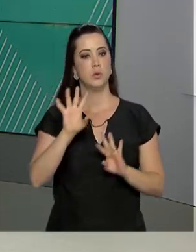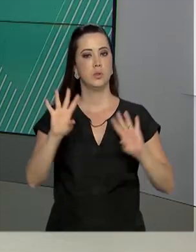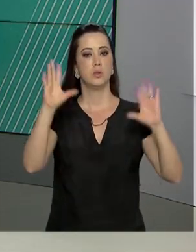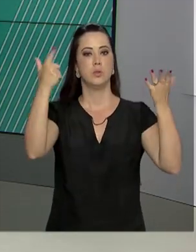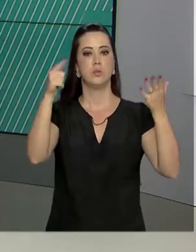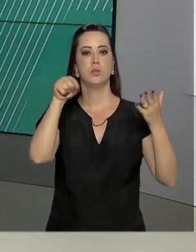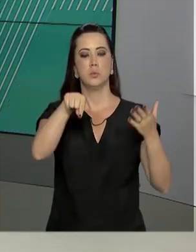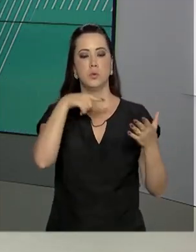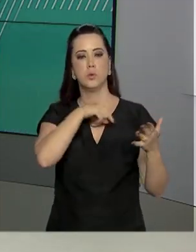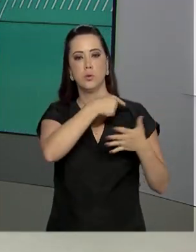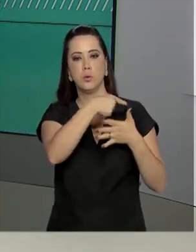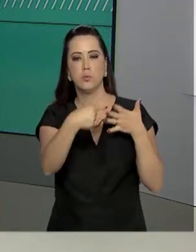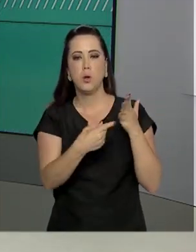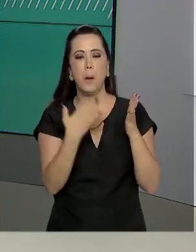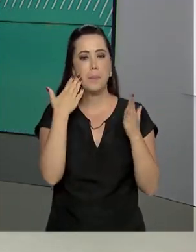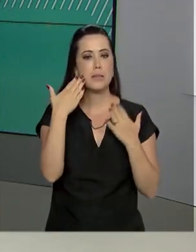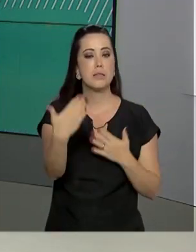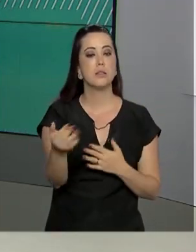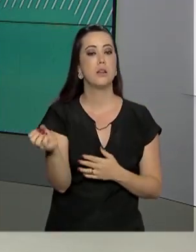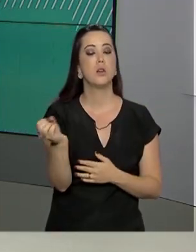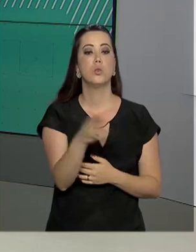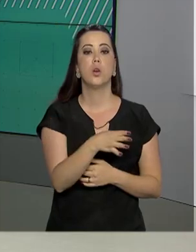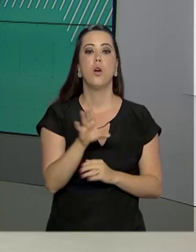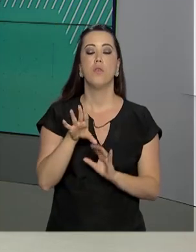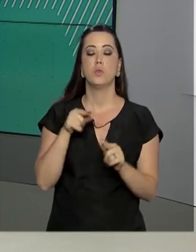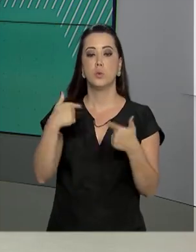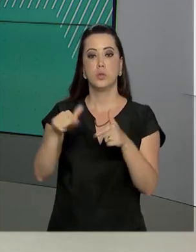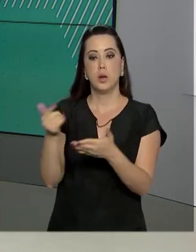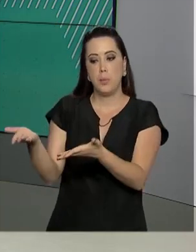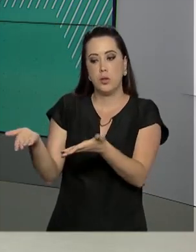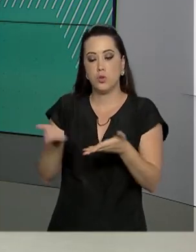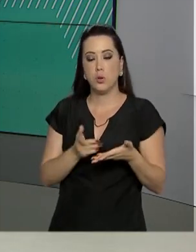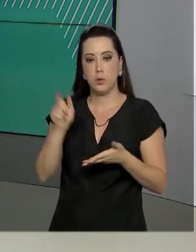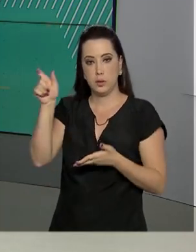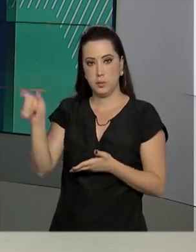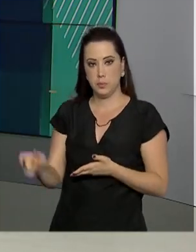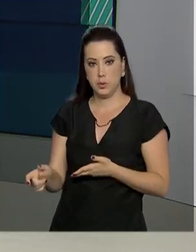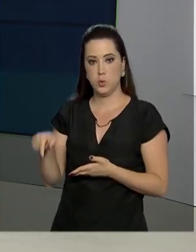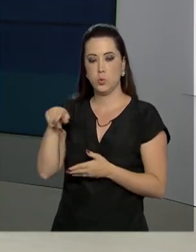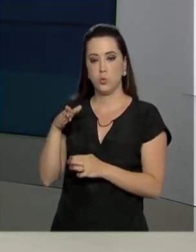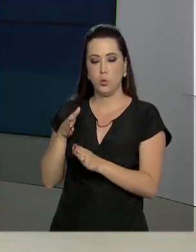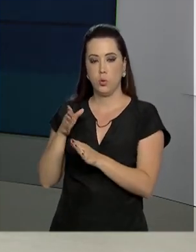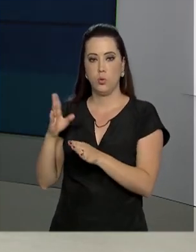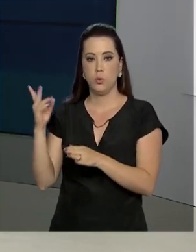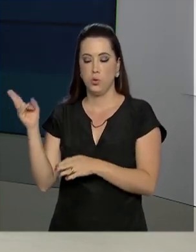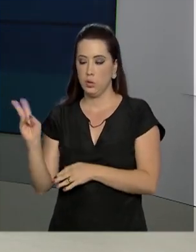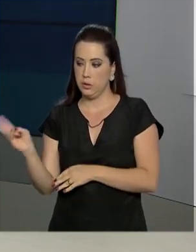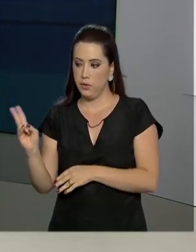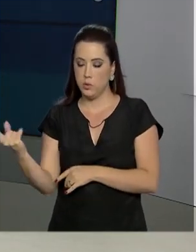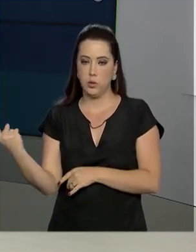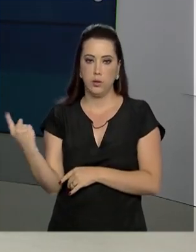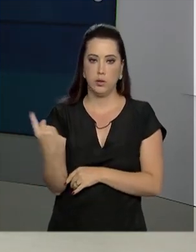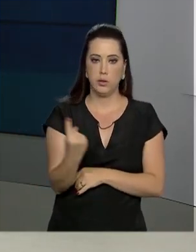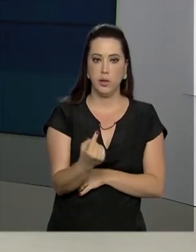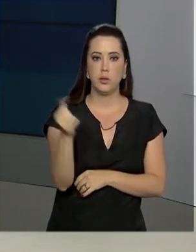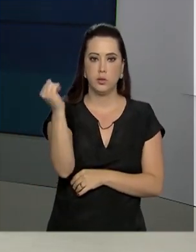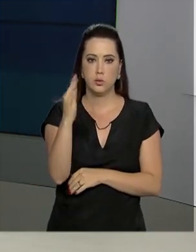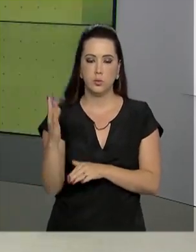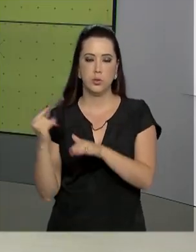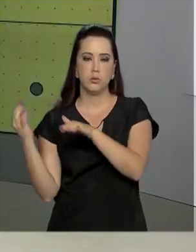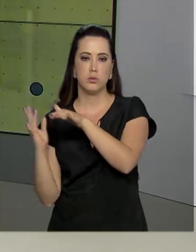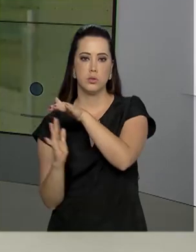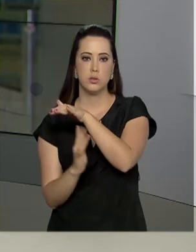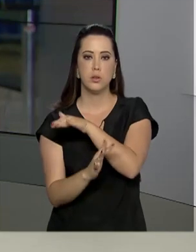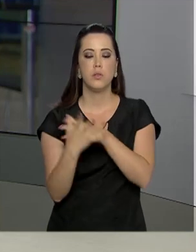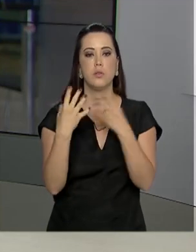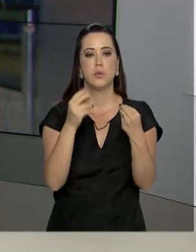cerimônia em que foram apresentadas novidades na operação acolhida de atendimento a refugiados venezuelanos. Os detalhes